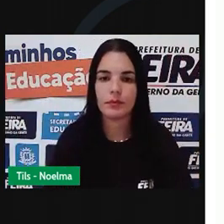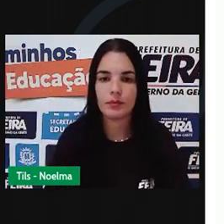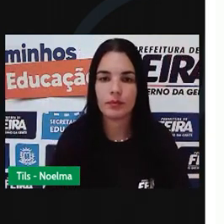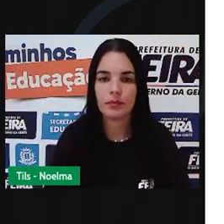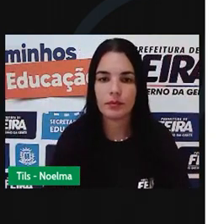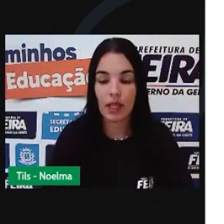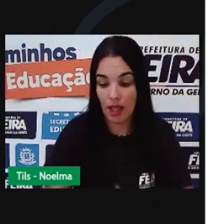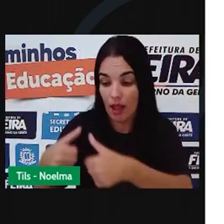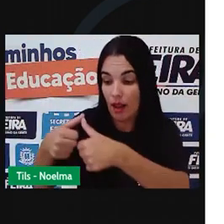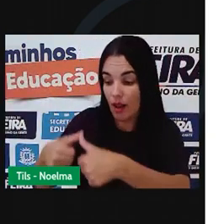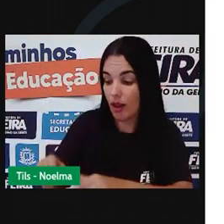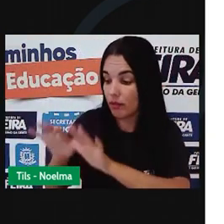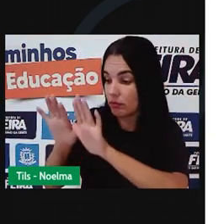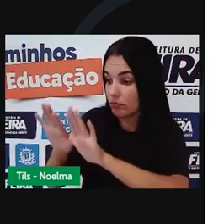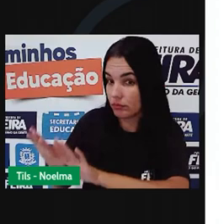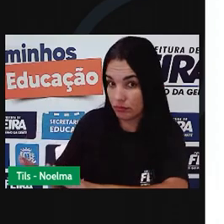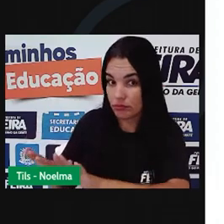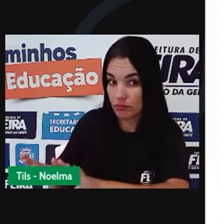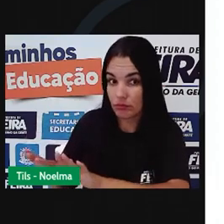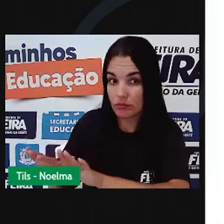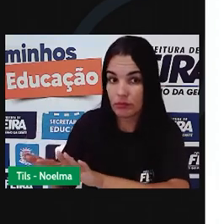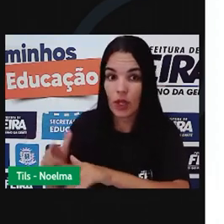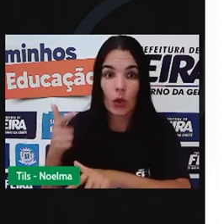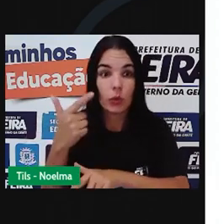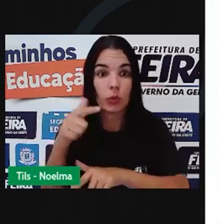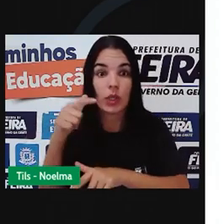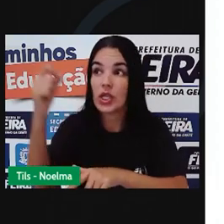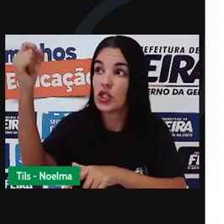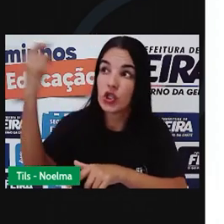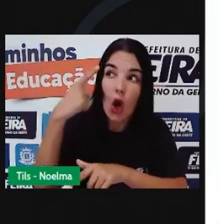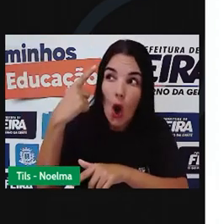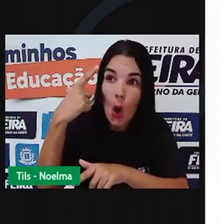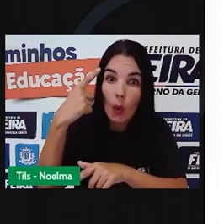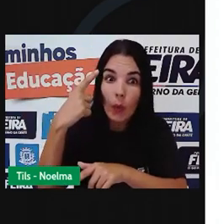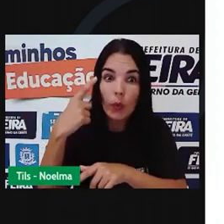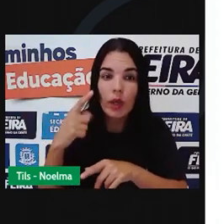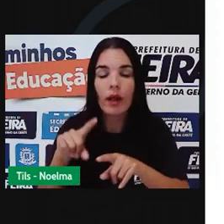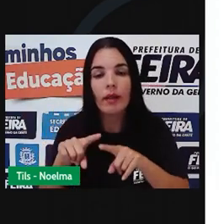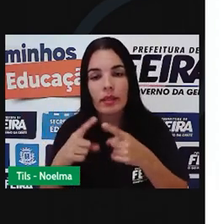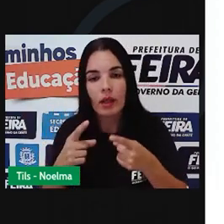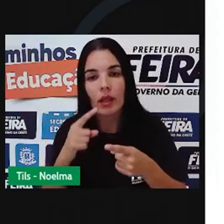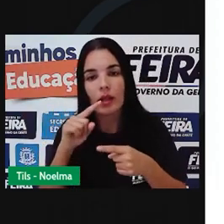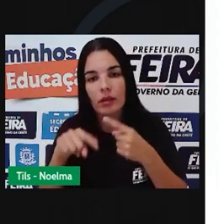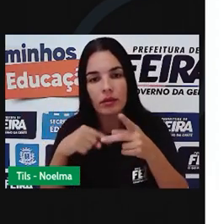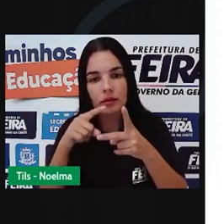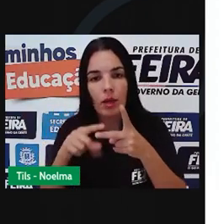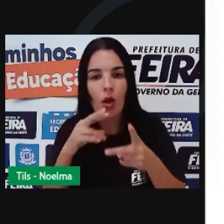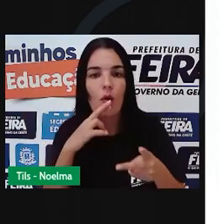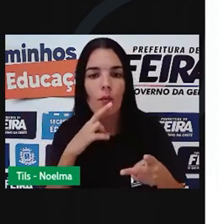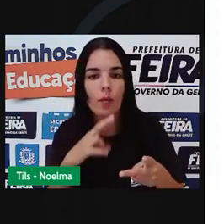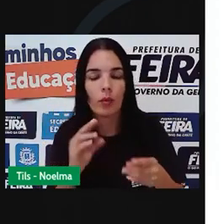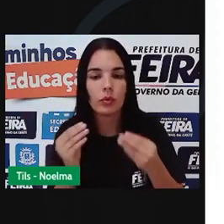Aqui eu deixei elas no local onde elas não pegam sol diretamente e vou mostrar para vocês o resultado.